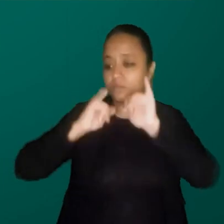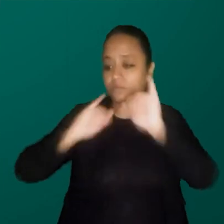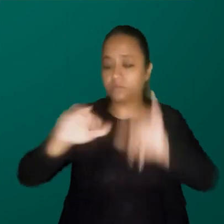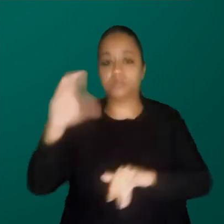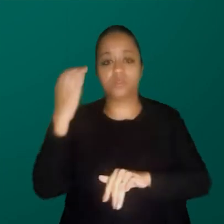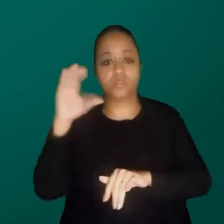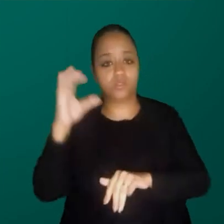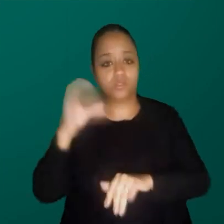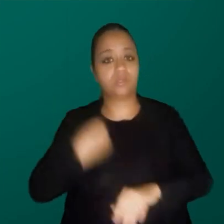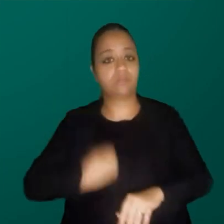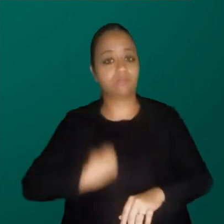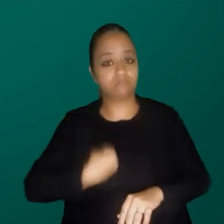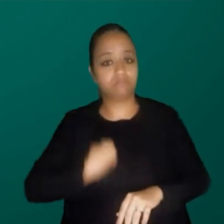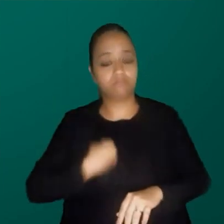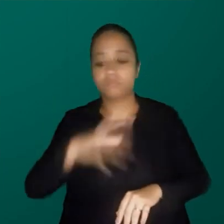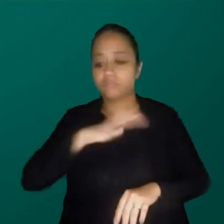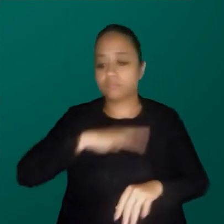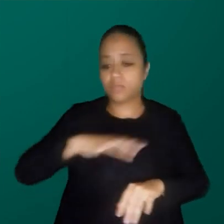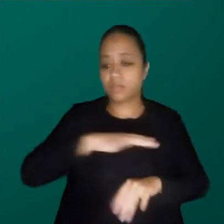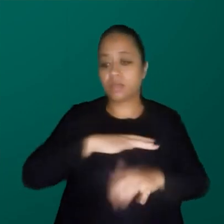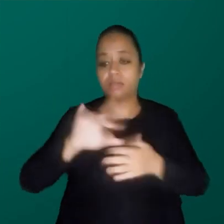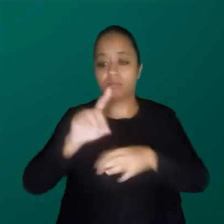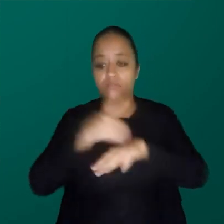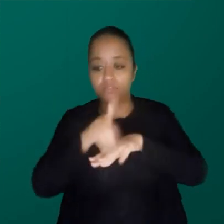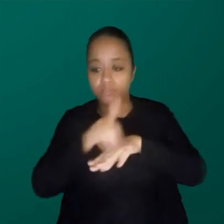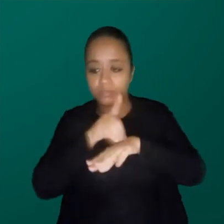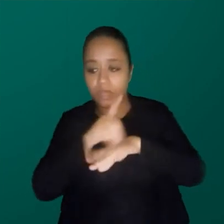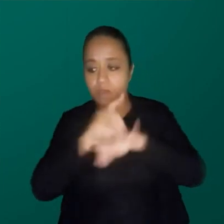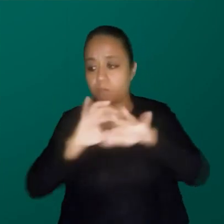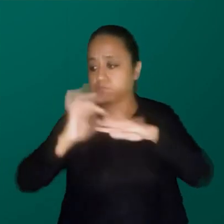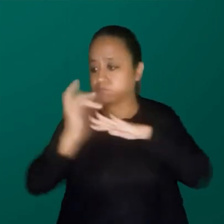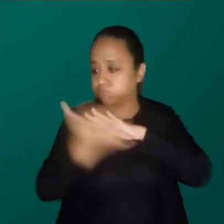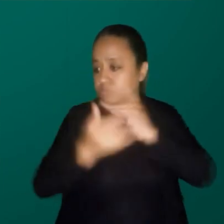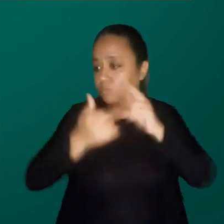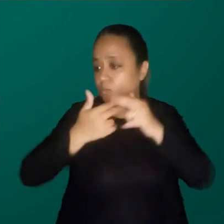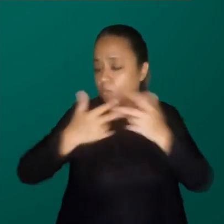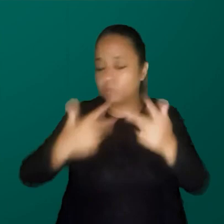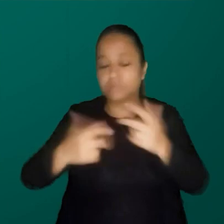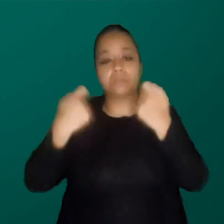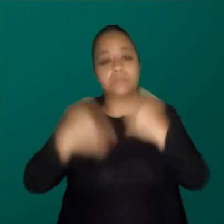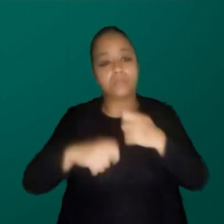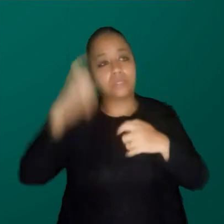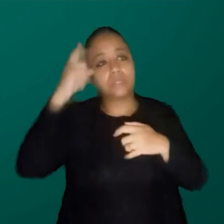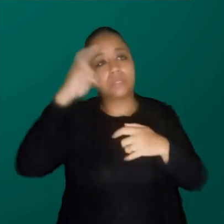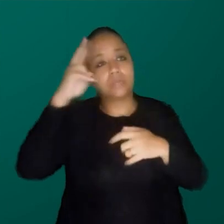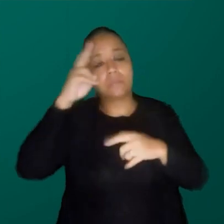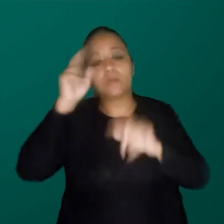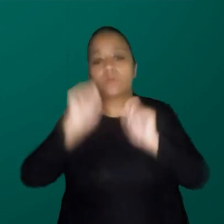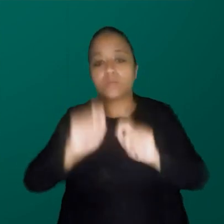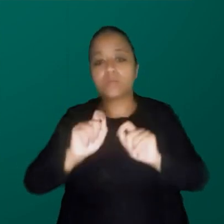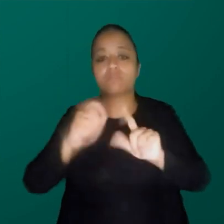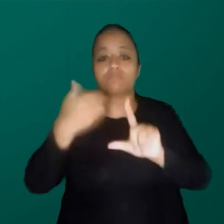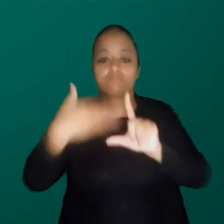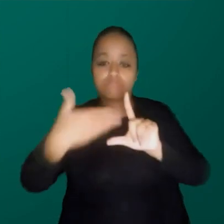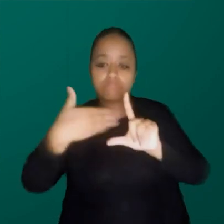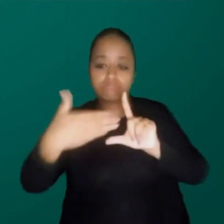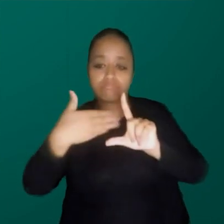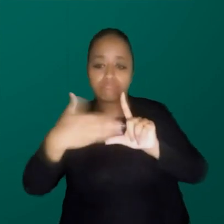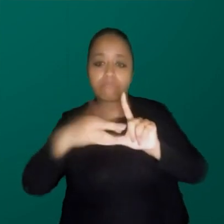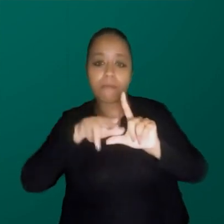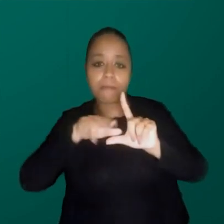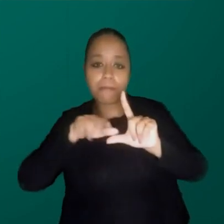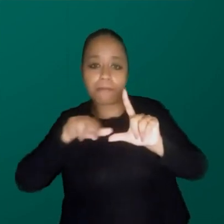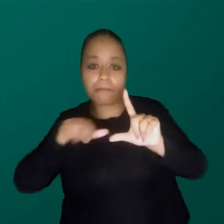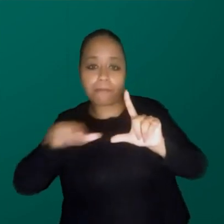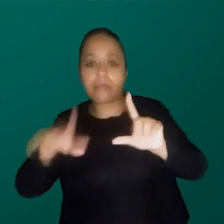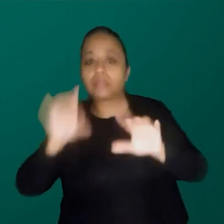que vão estar no ambiente digital, que vão ser atravessados por essas lógicas, a gente tem que lembrar que essas plataformas, esses algoritmos, eles não